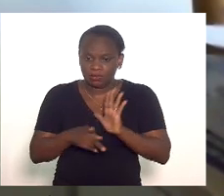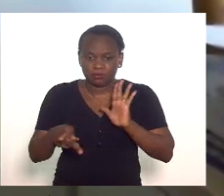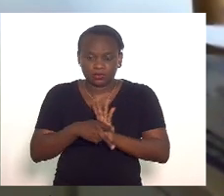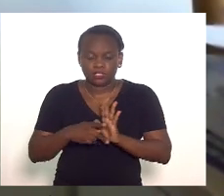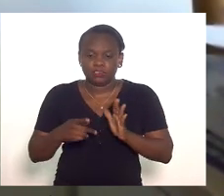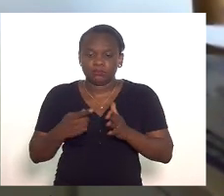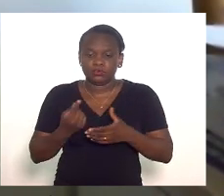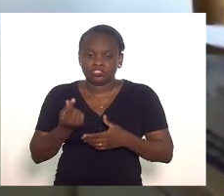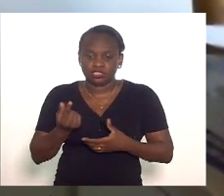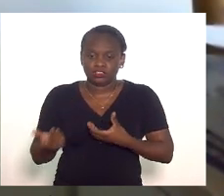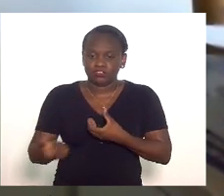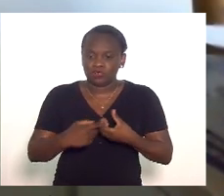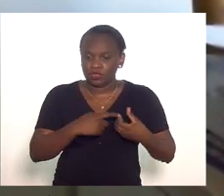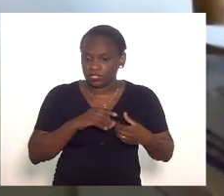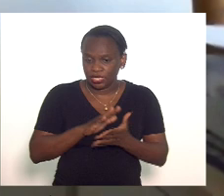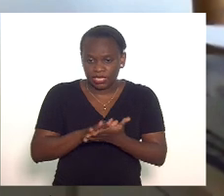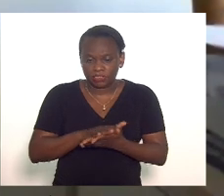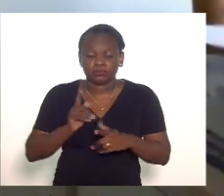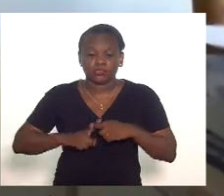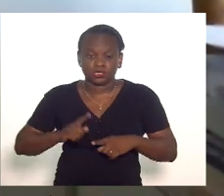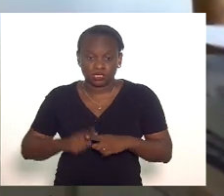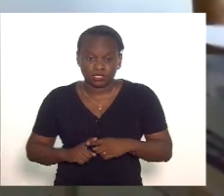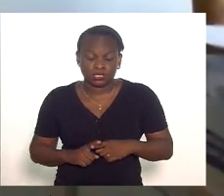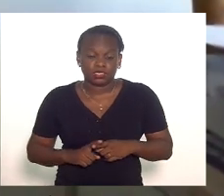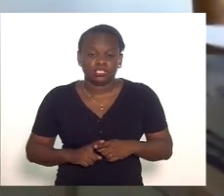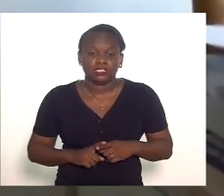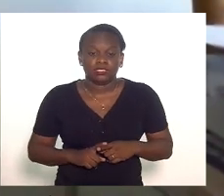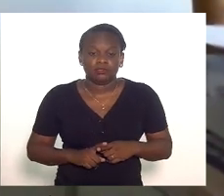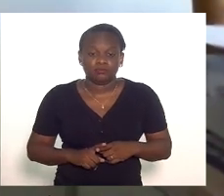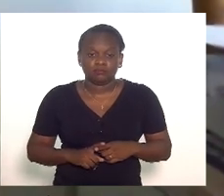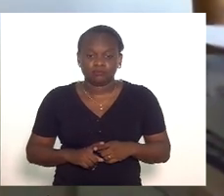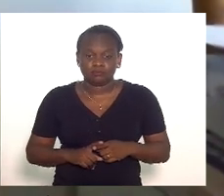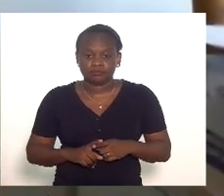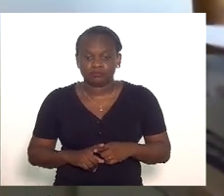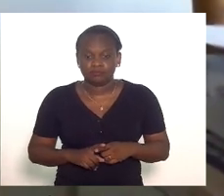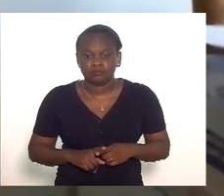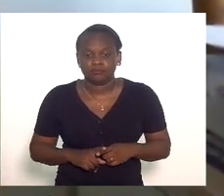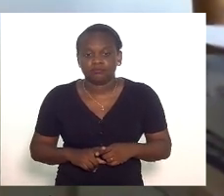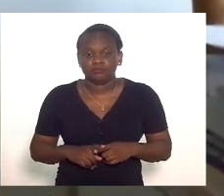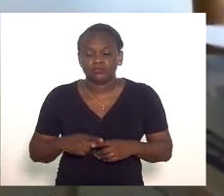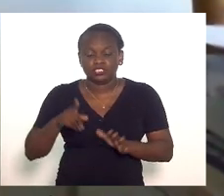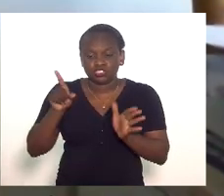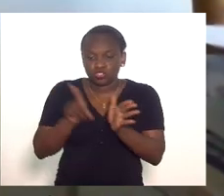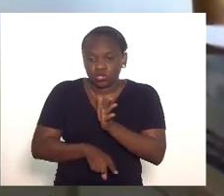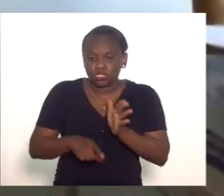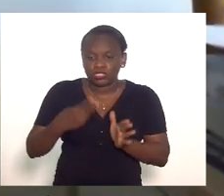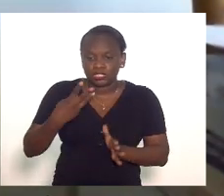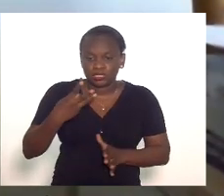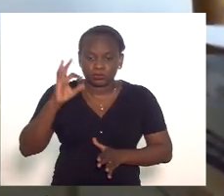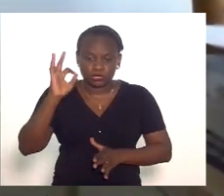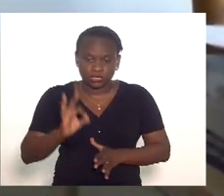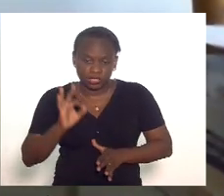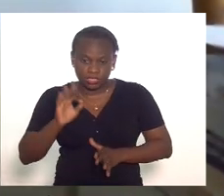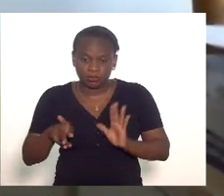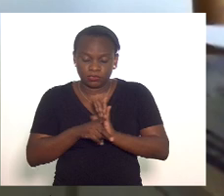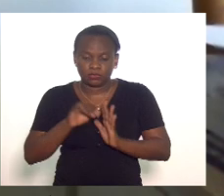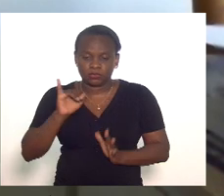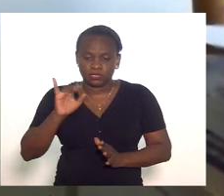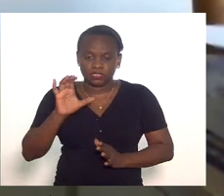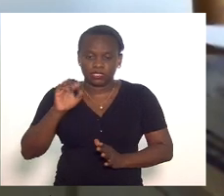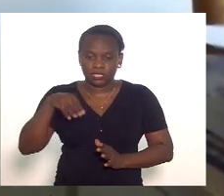de recuperação fiscal por quê porque o desconto de 3% no ICMS